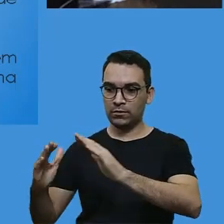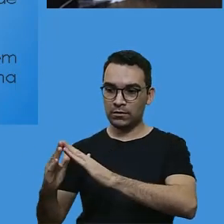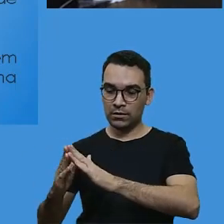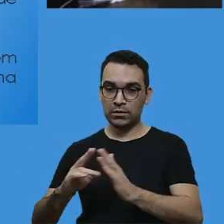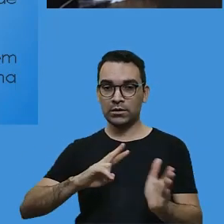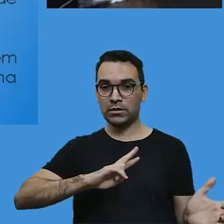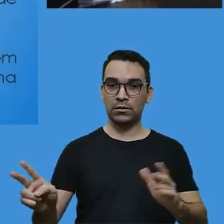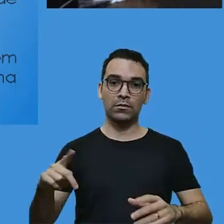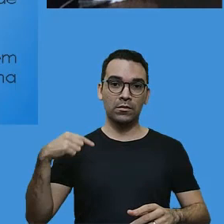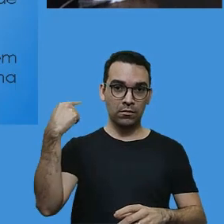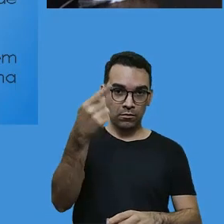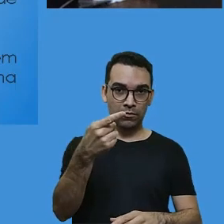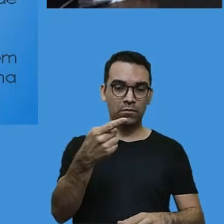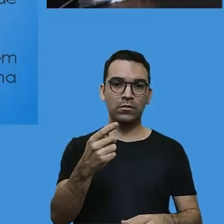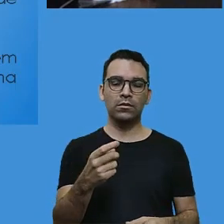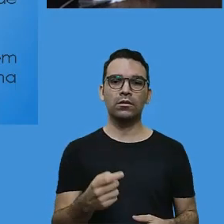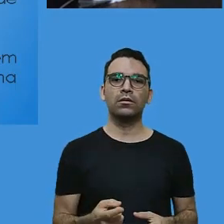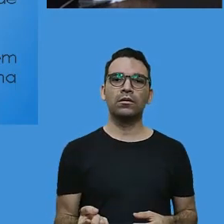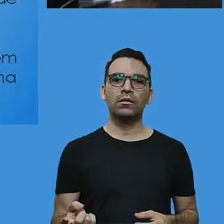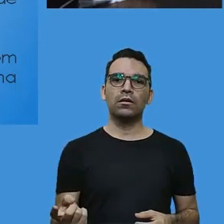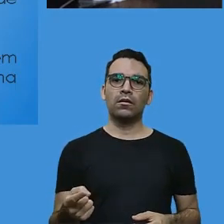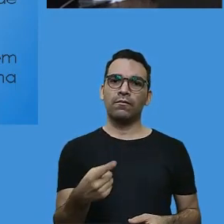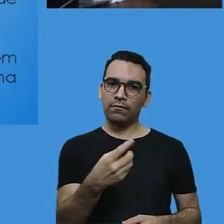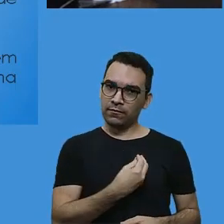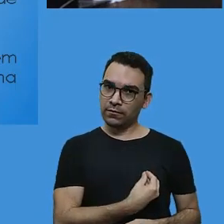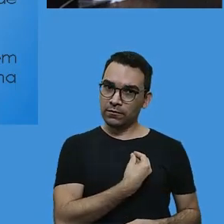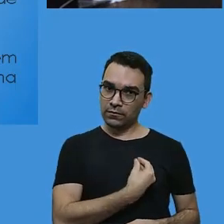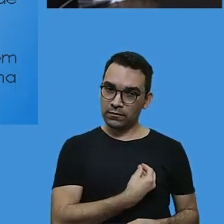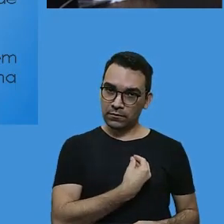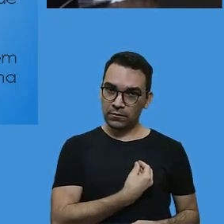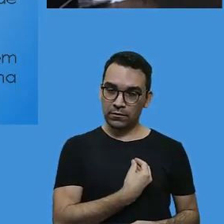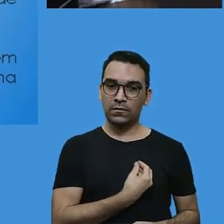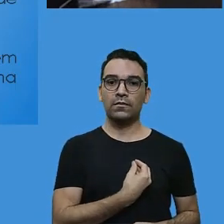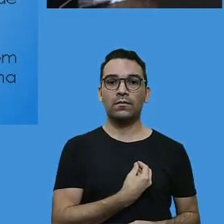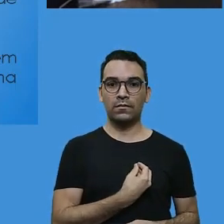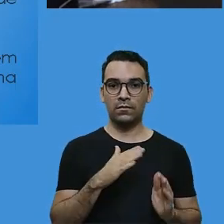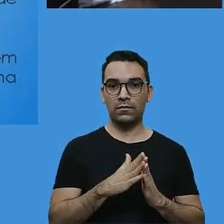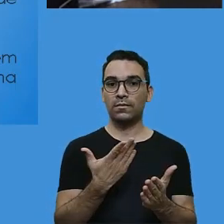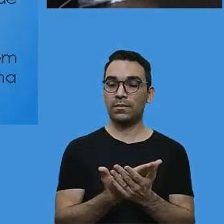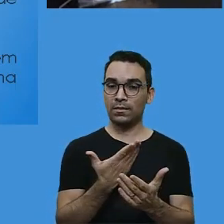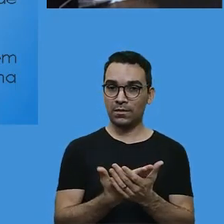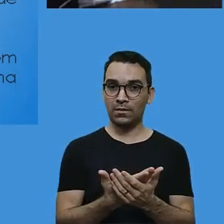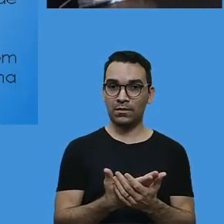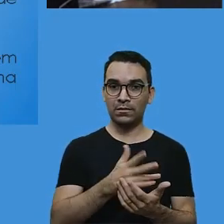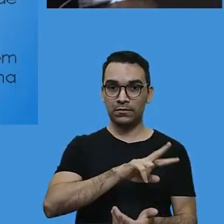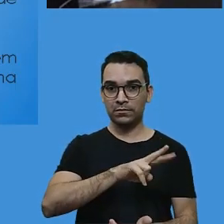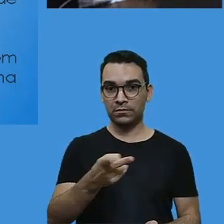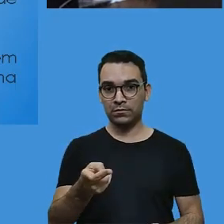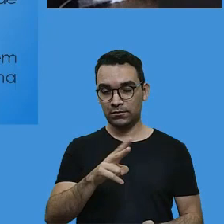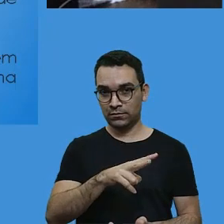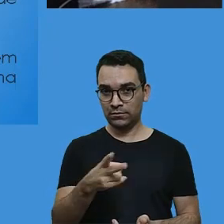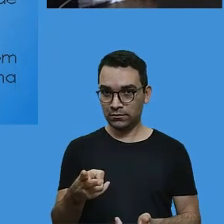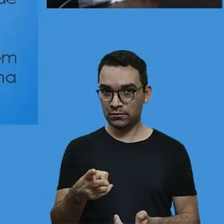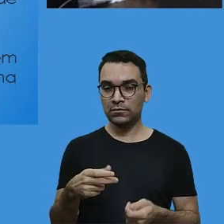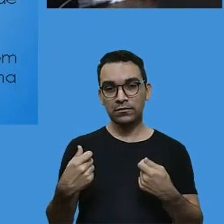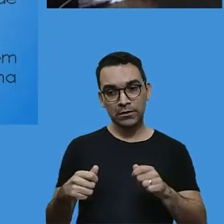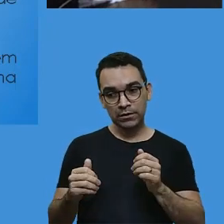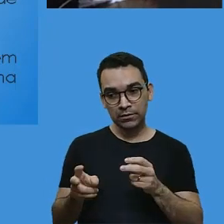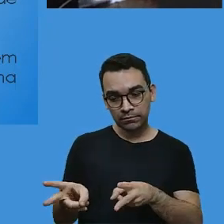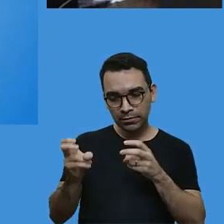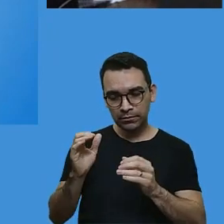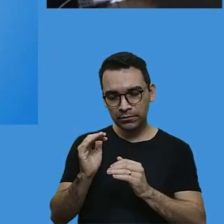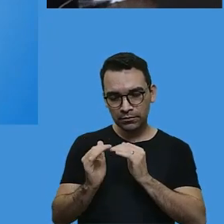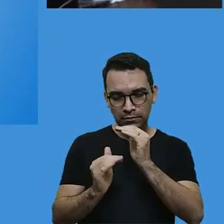realizando as atividades. E entre essas atividades, precisa acontecer uma progressão do conhecimento.